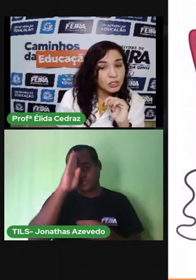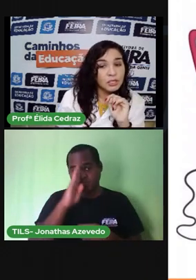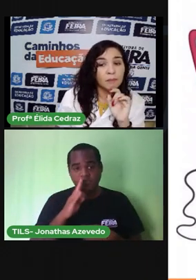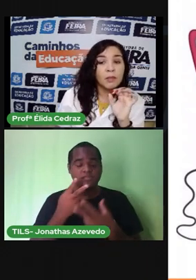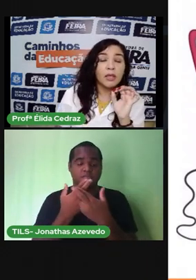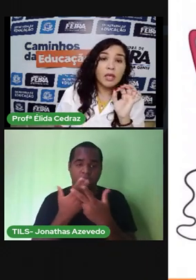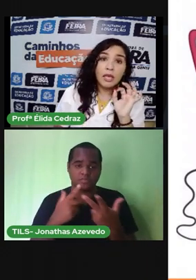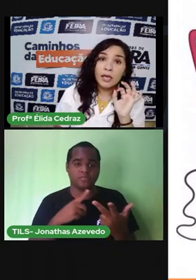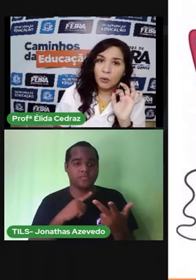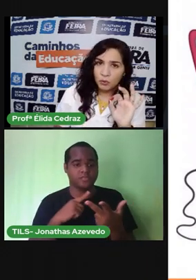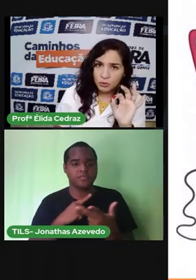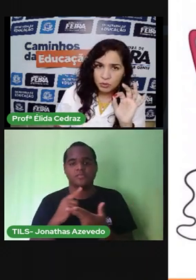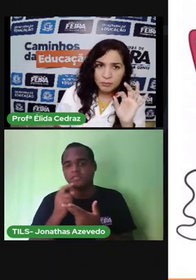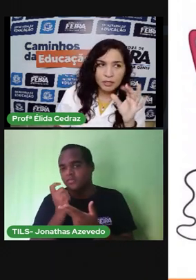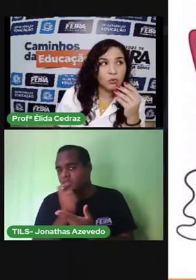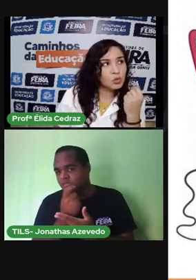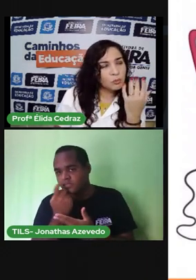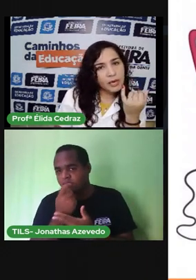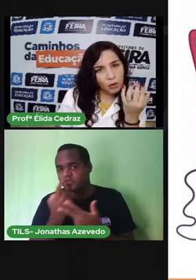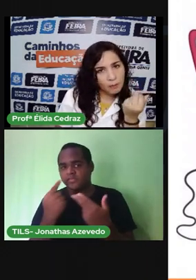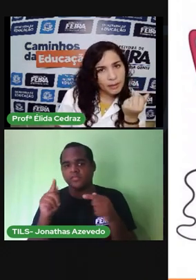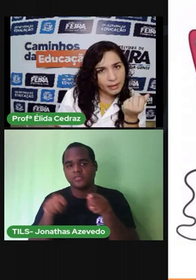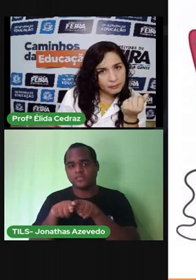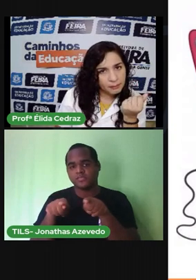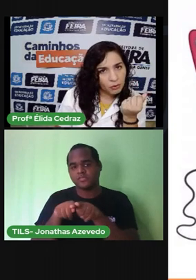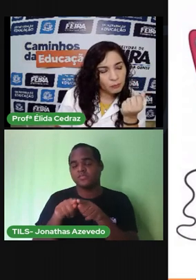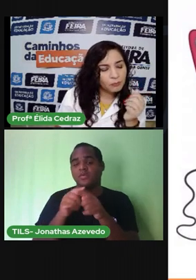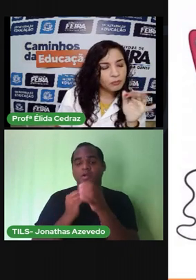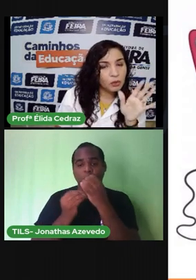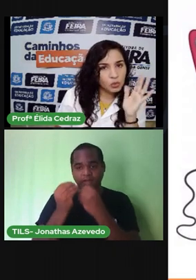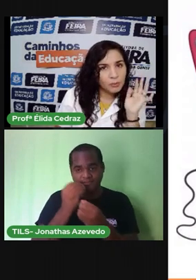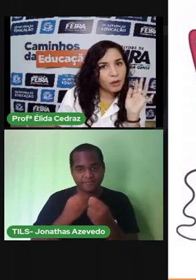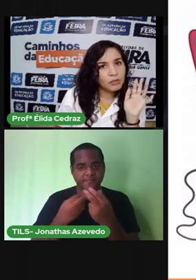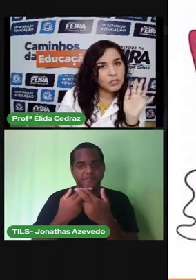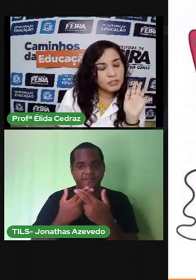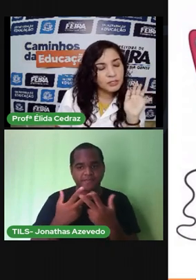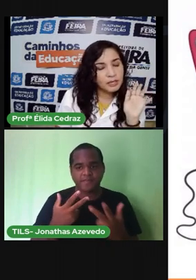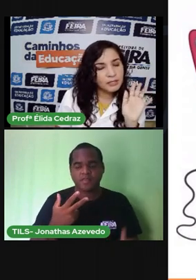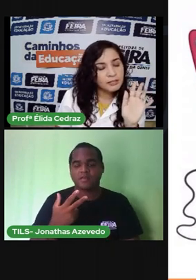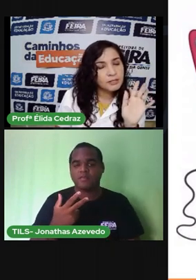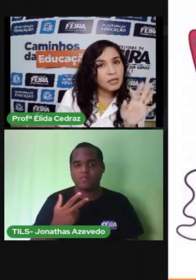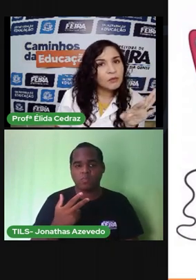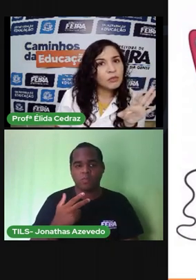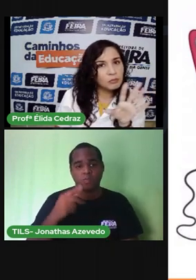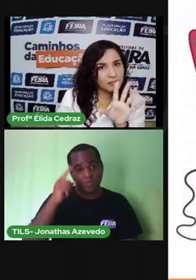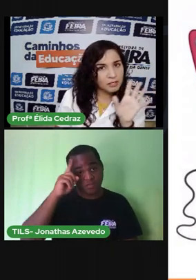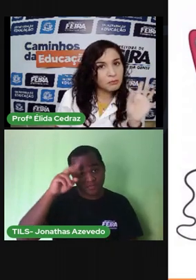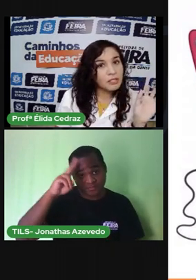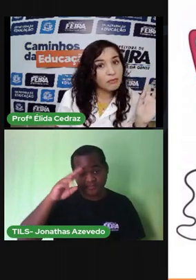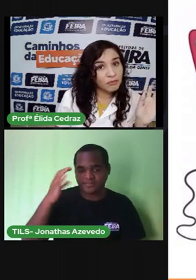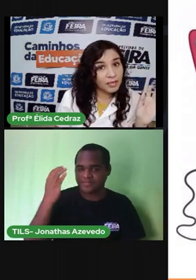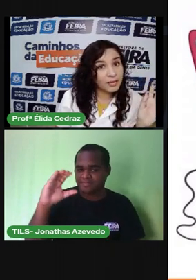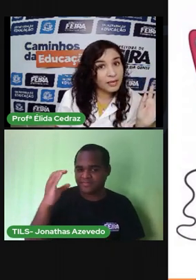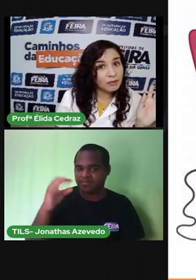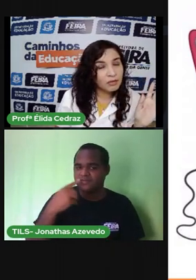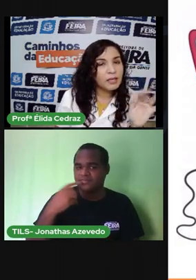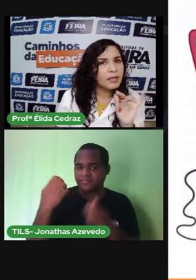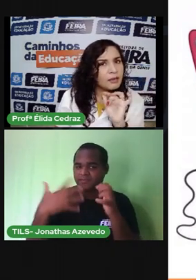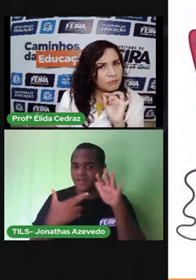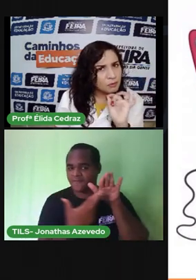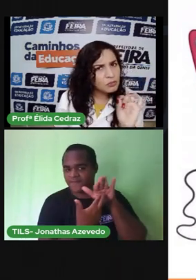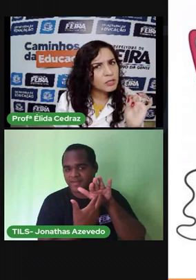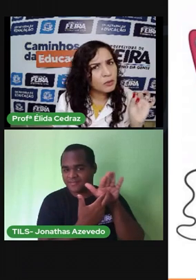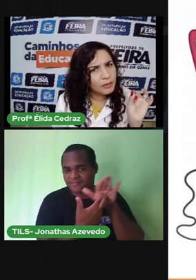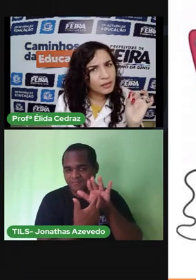dentista e consumir. Consumir é comer, tá bom? Na última aula de ciências, nós passeamos na feira livre